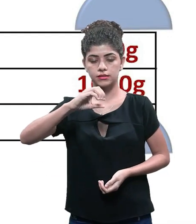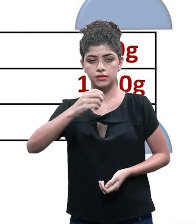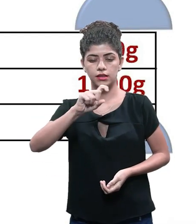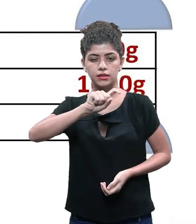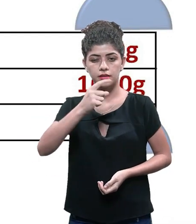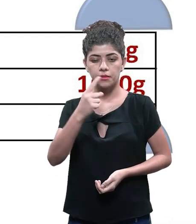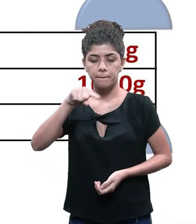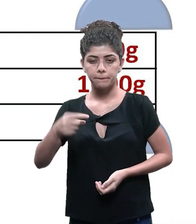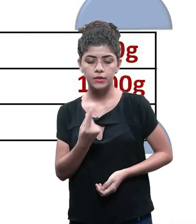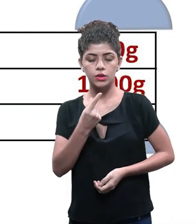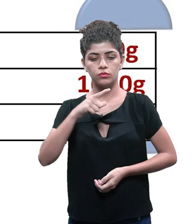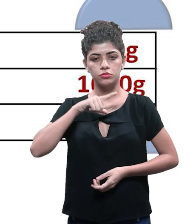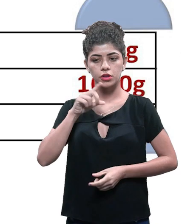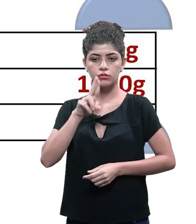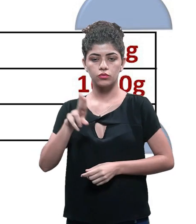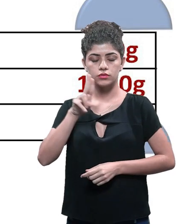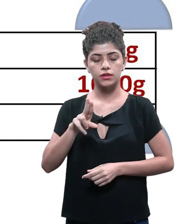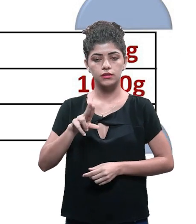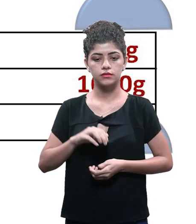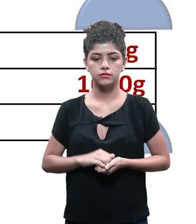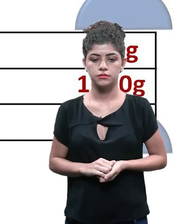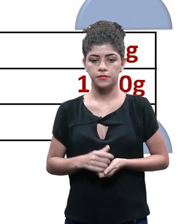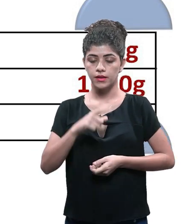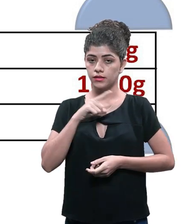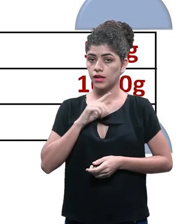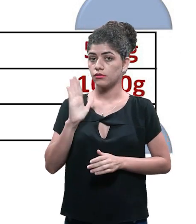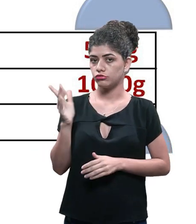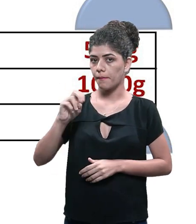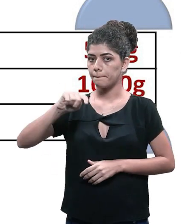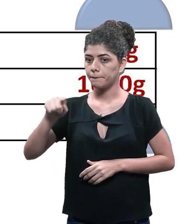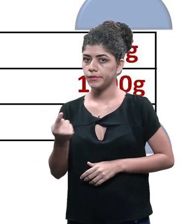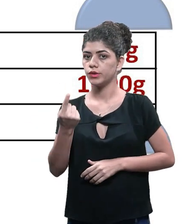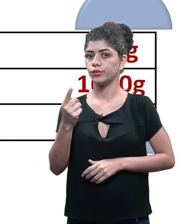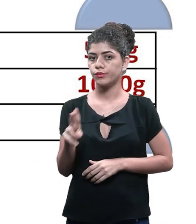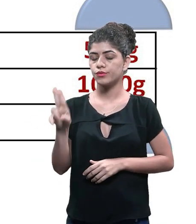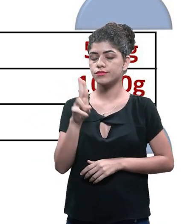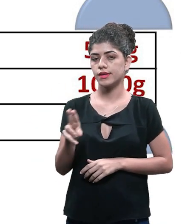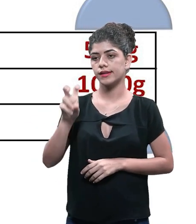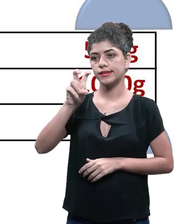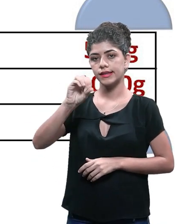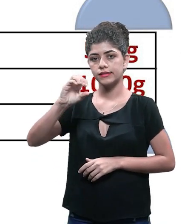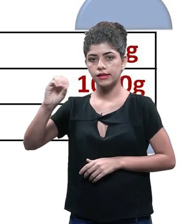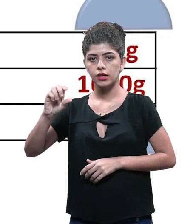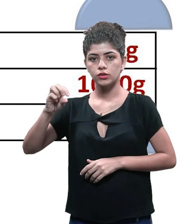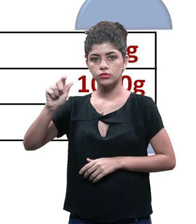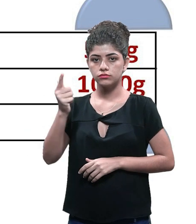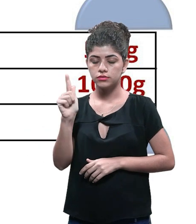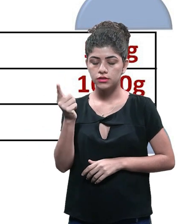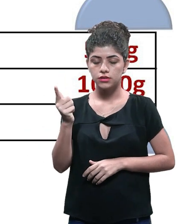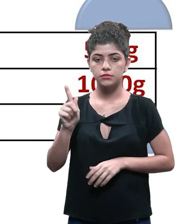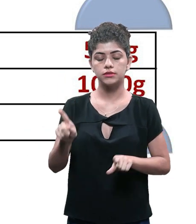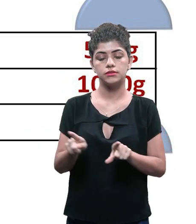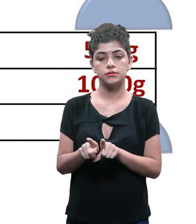gramas de cimento que é um quilo de cimento então a cada quilo de cimento se eu usar esse aqui que ele já vem com mil gramas eu vou usar 500